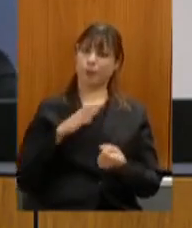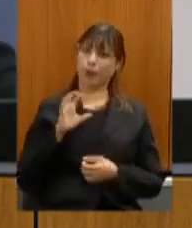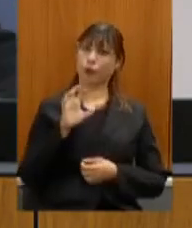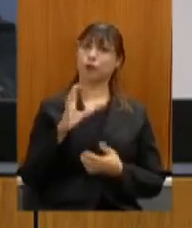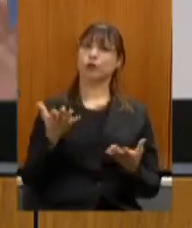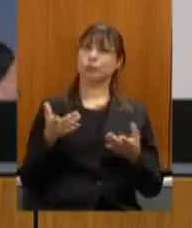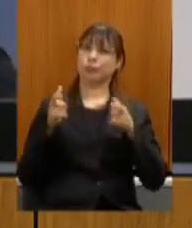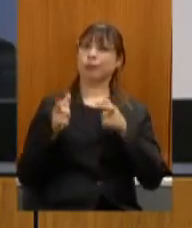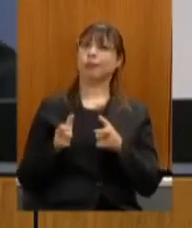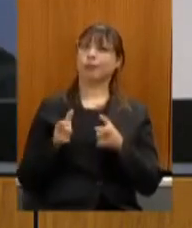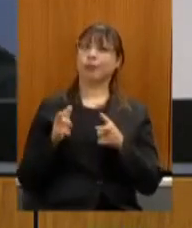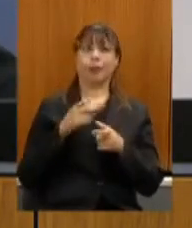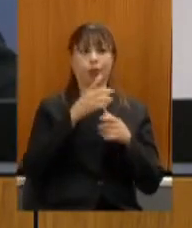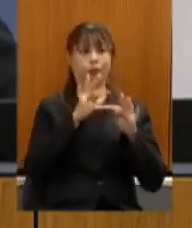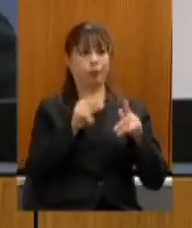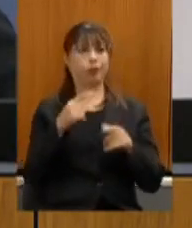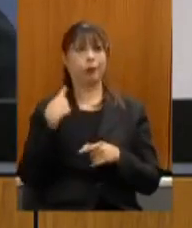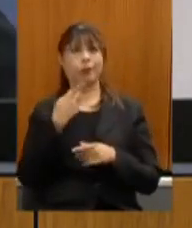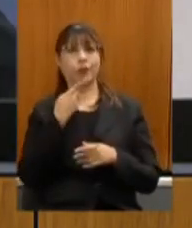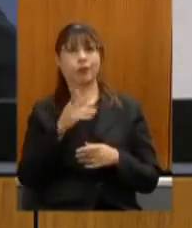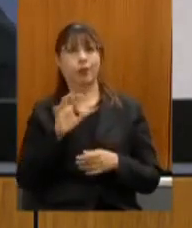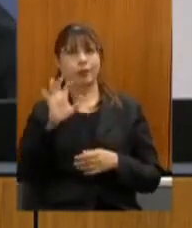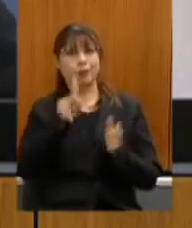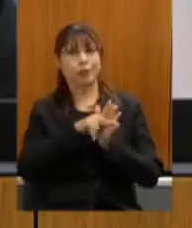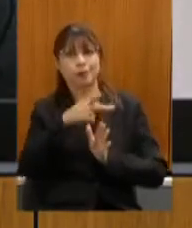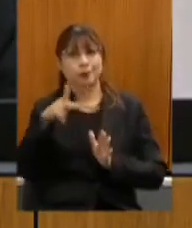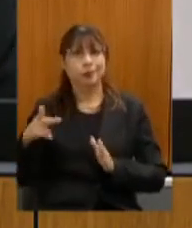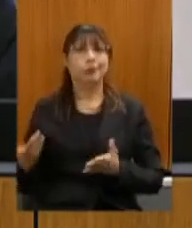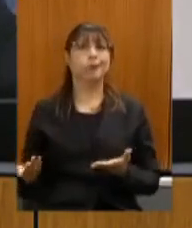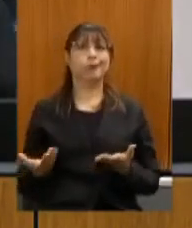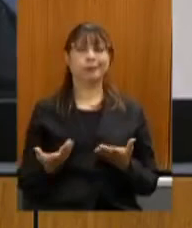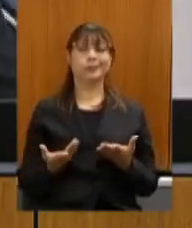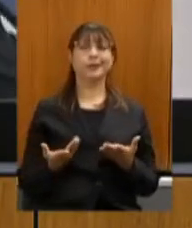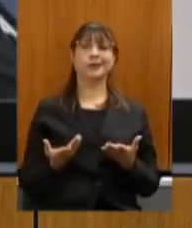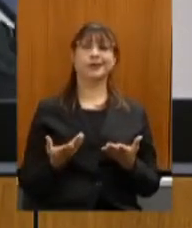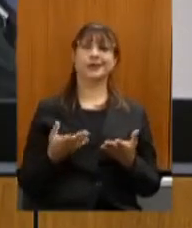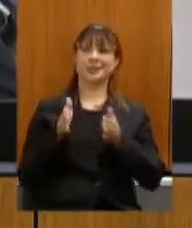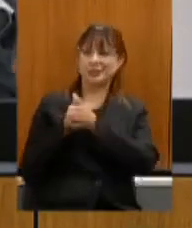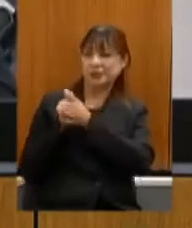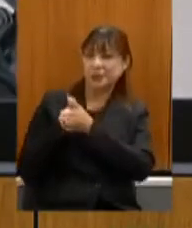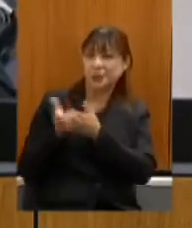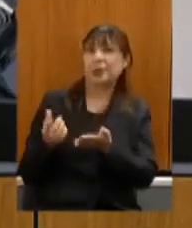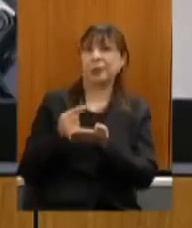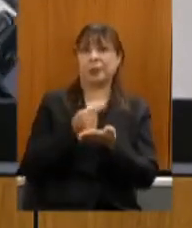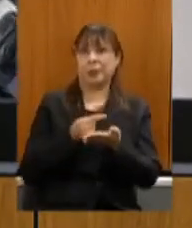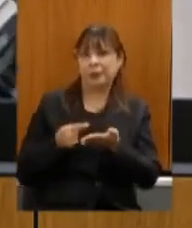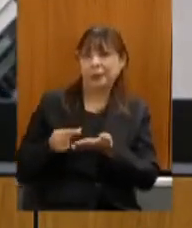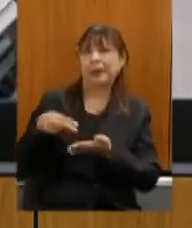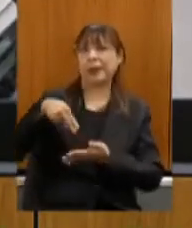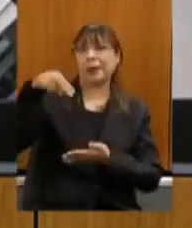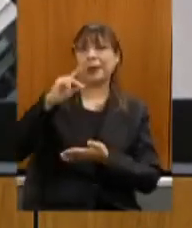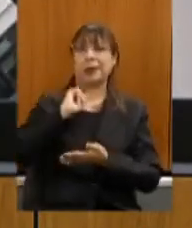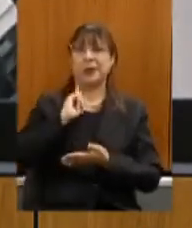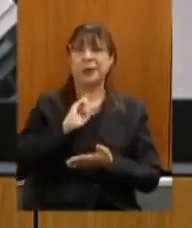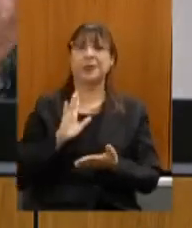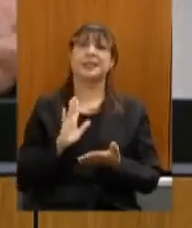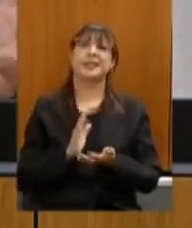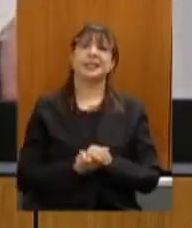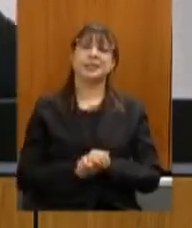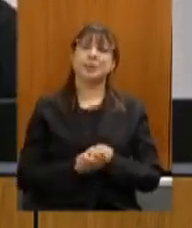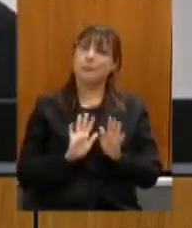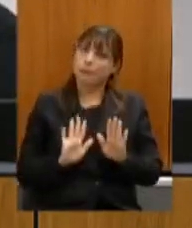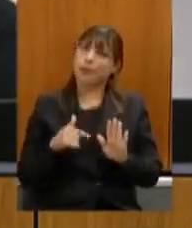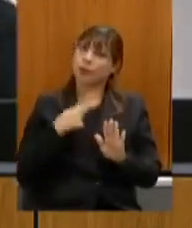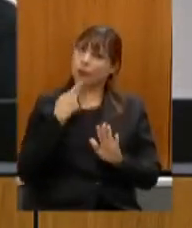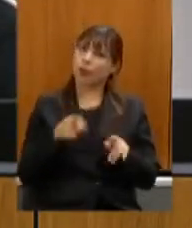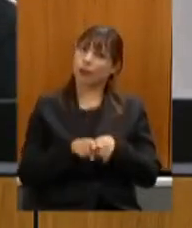todos os deputados falaram muito bem das preciosidades das regiões do Vale de Aquetionha Mucuri do Norte Minas e por